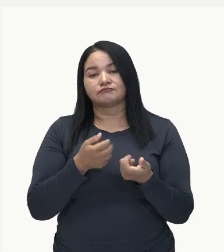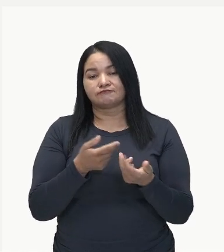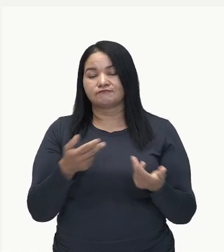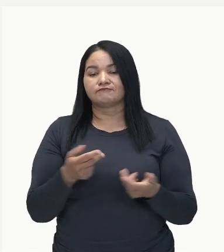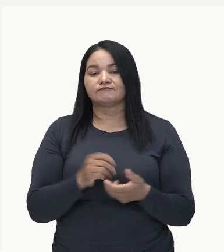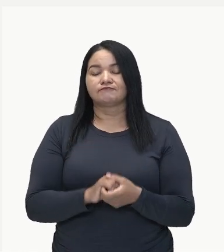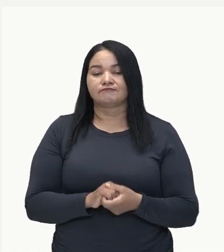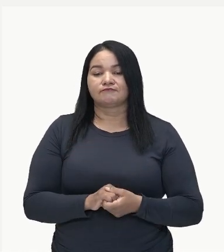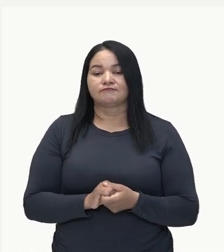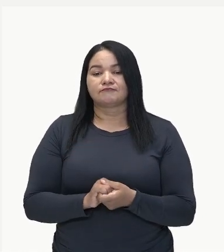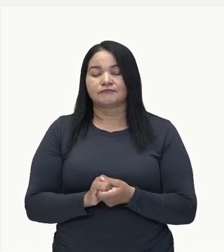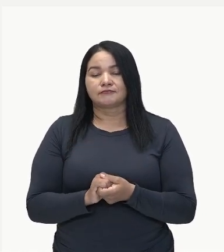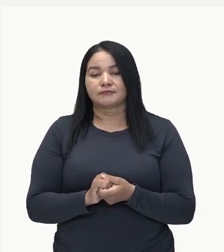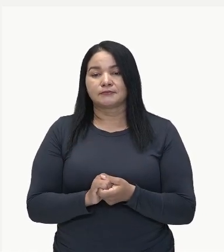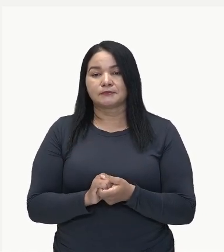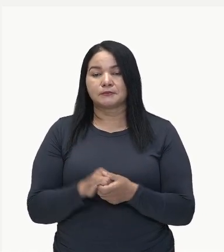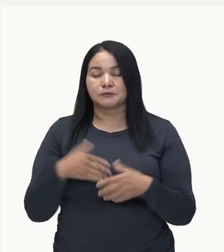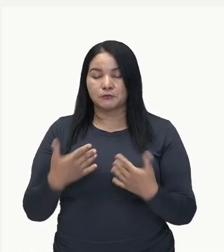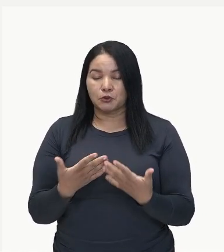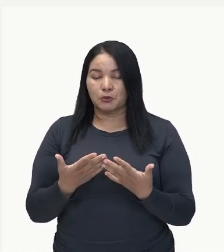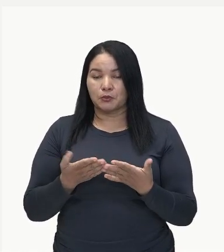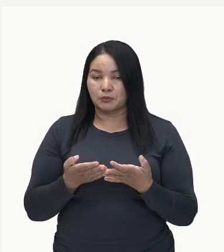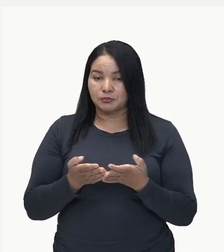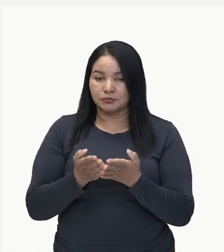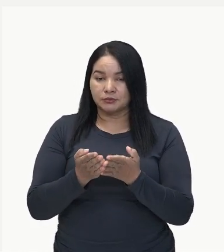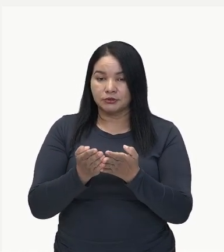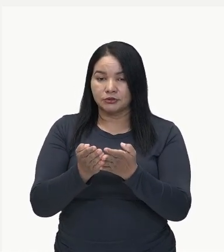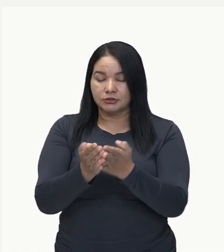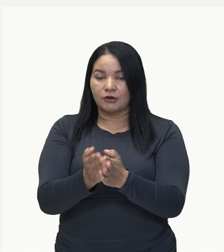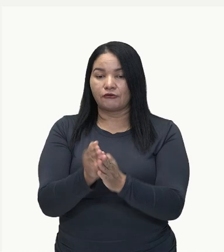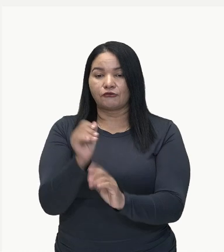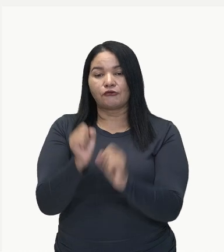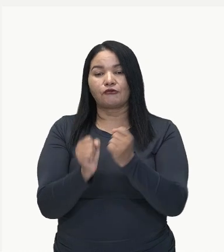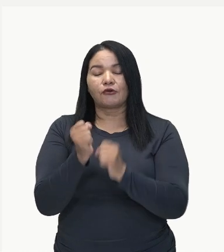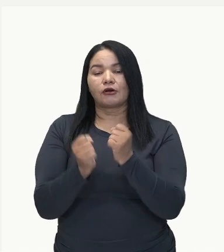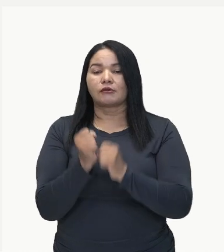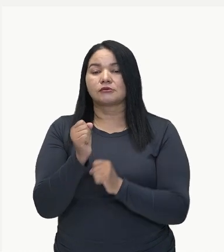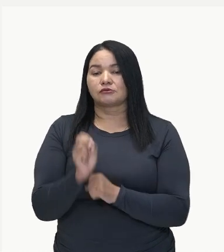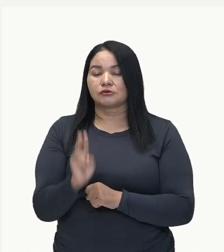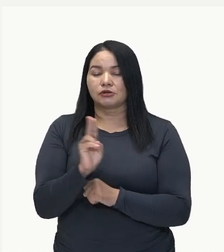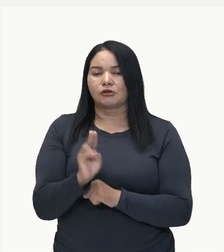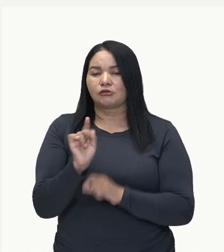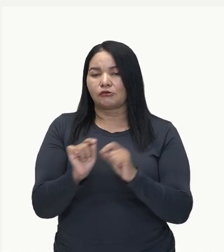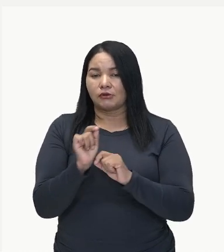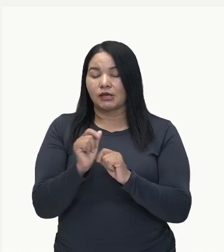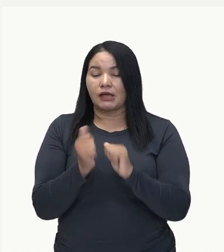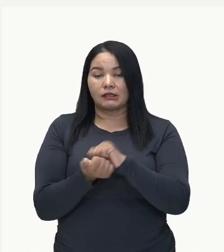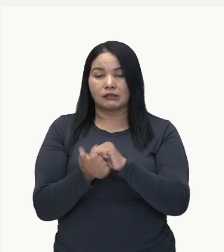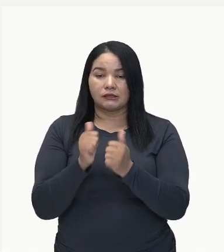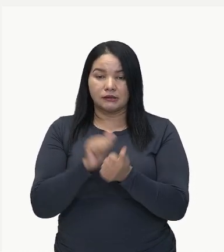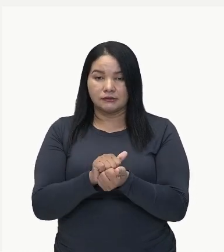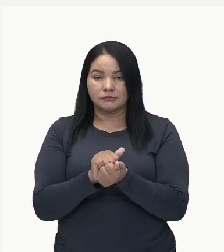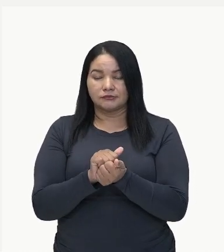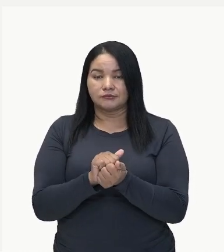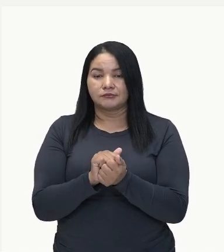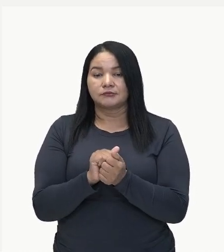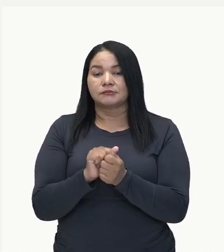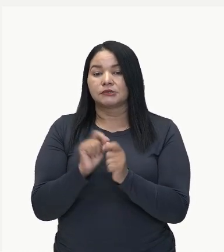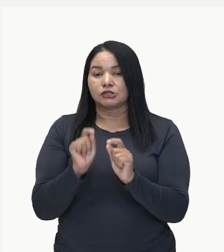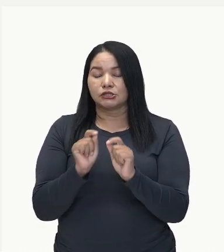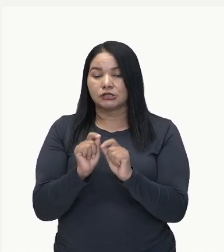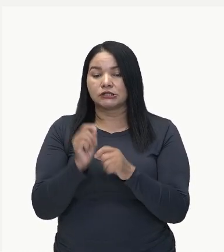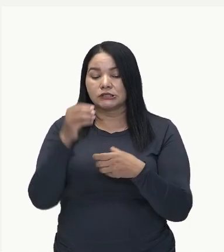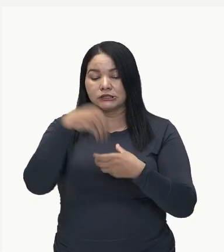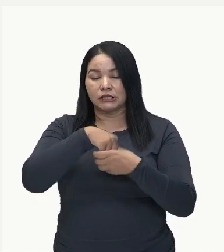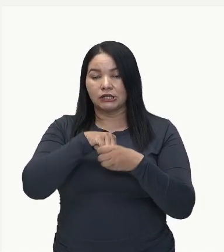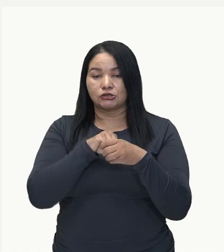Com esses navios fábricas. O que são esses navios fábricas? São navios adaptados a ter como se fossem